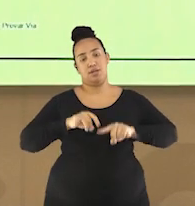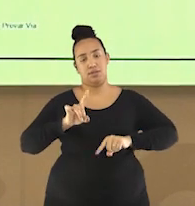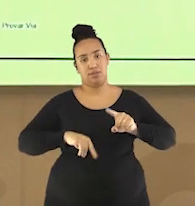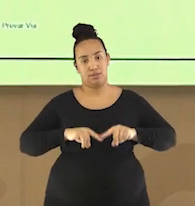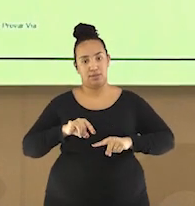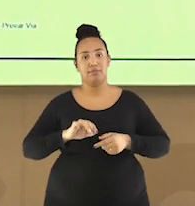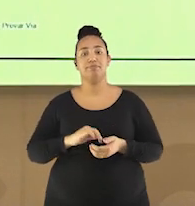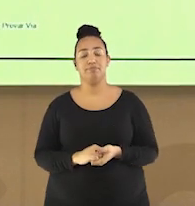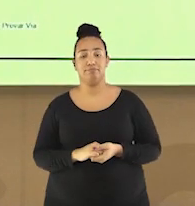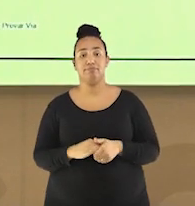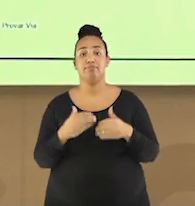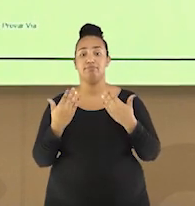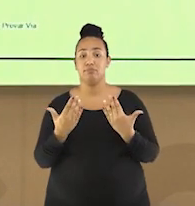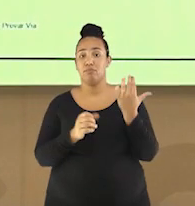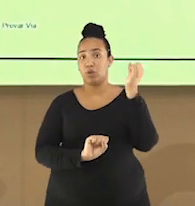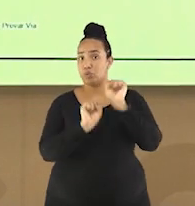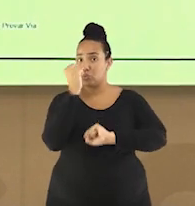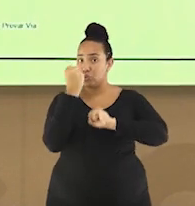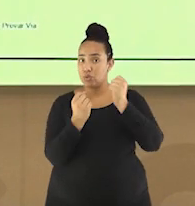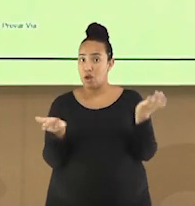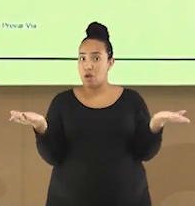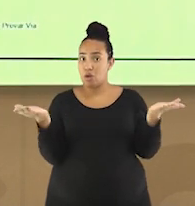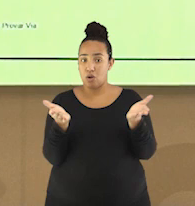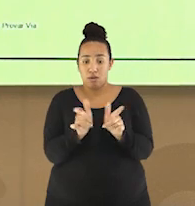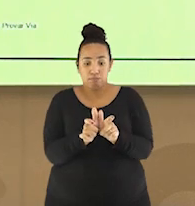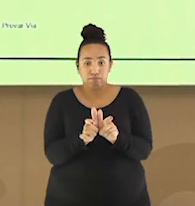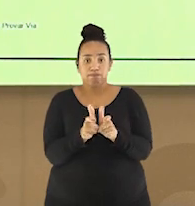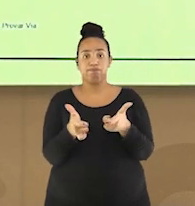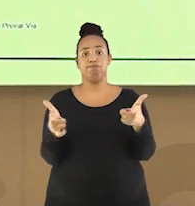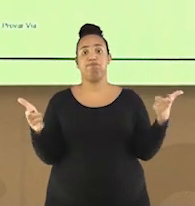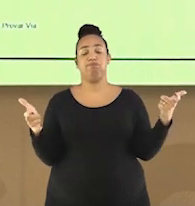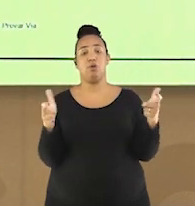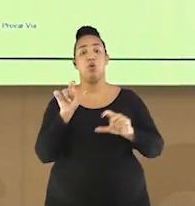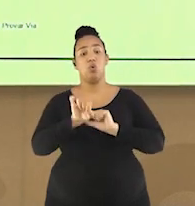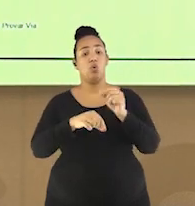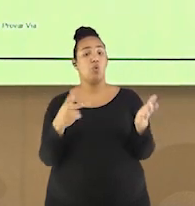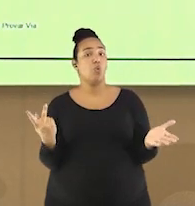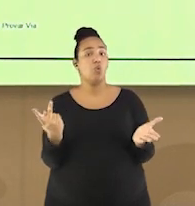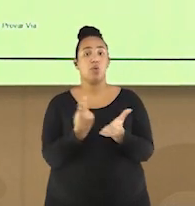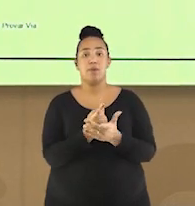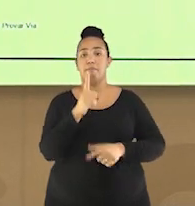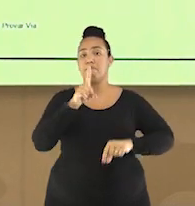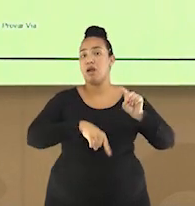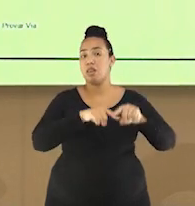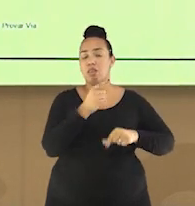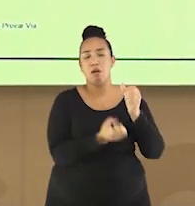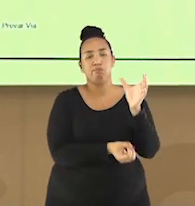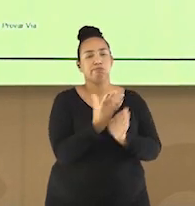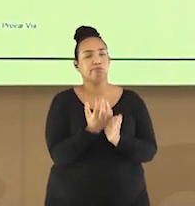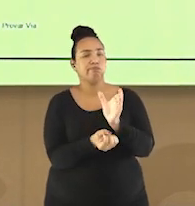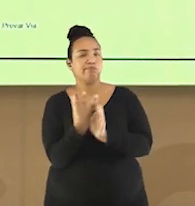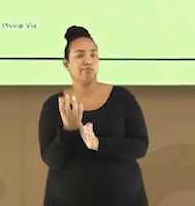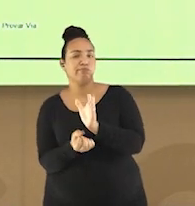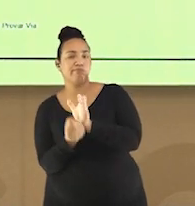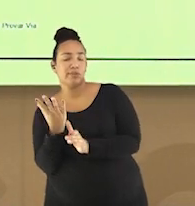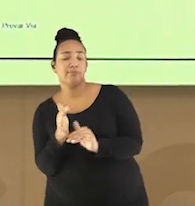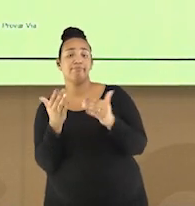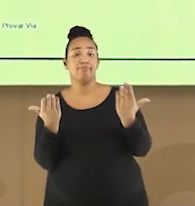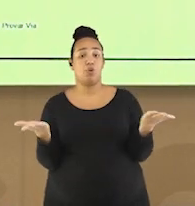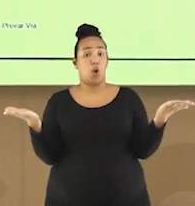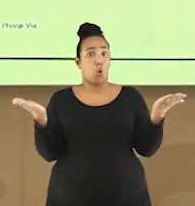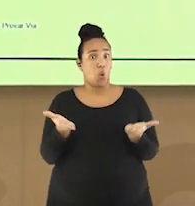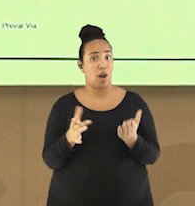As indústrias estavam crescendo e produzindo cada vez um número maior de mercadorias. Essas mercadorias